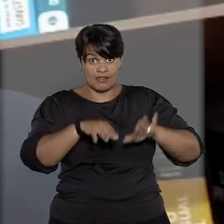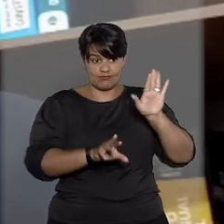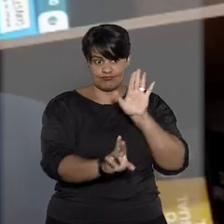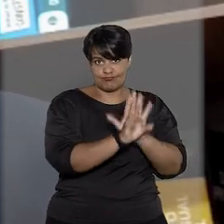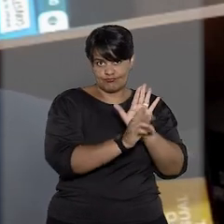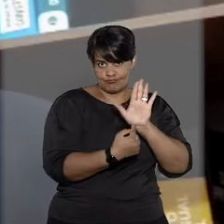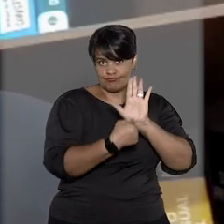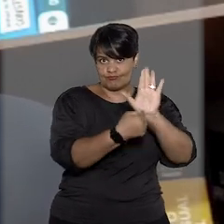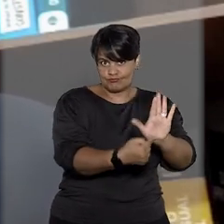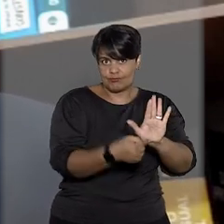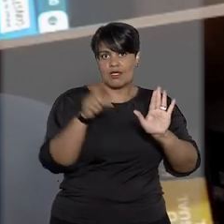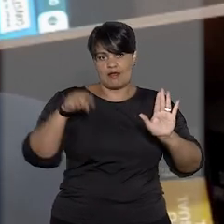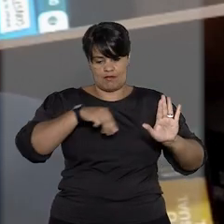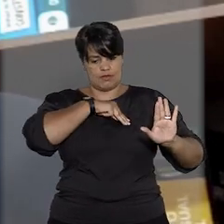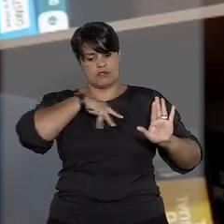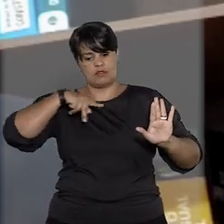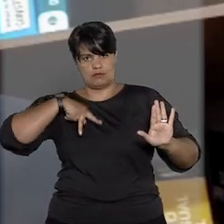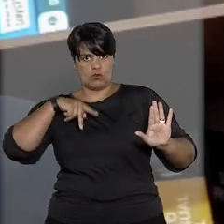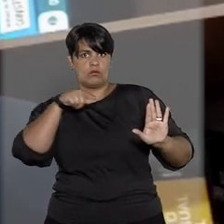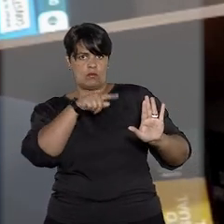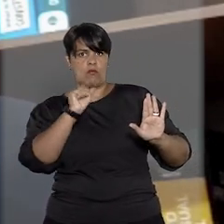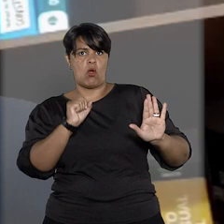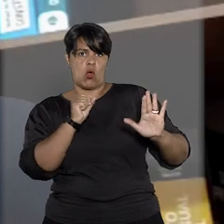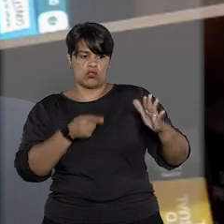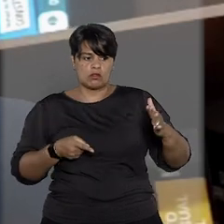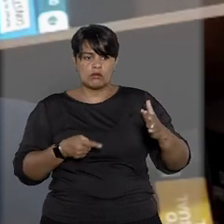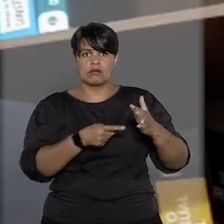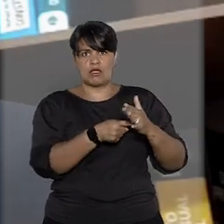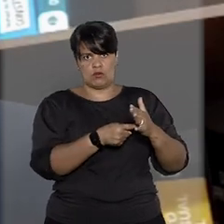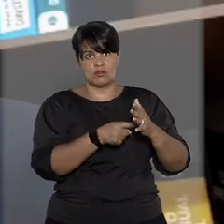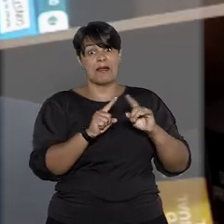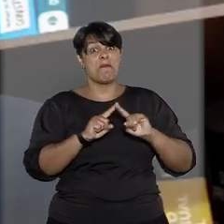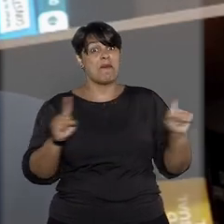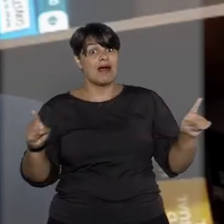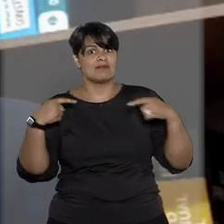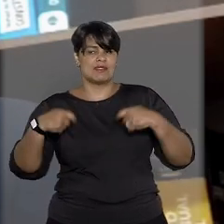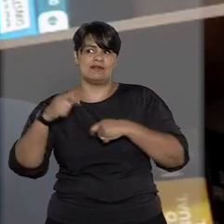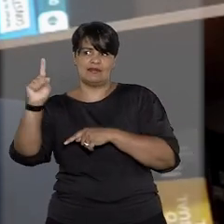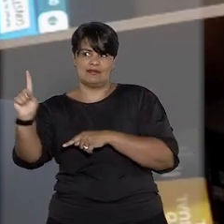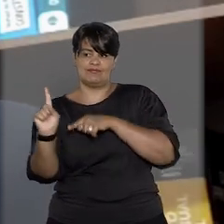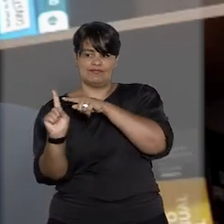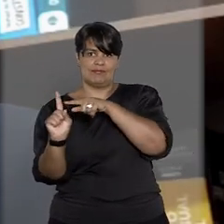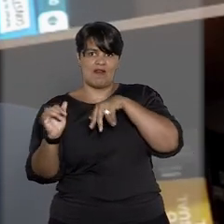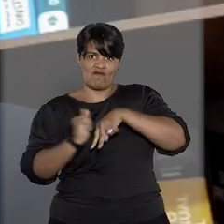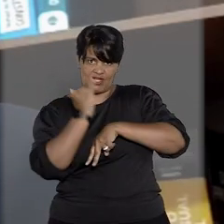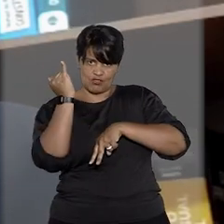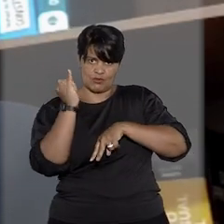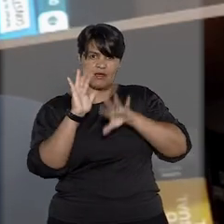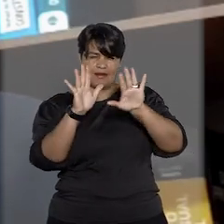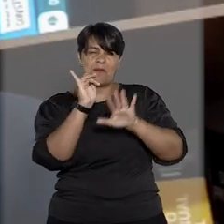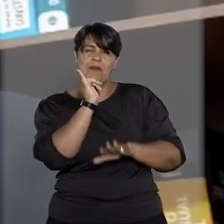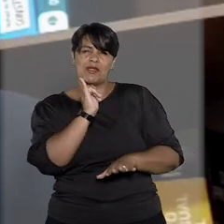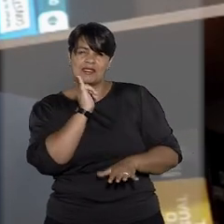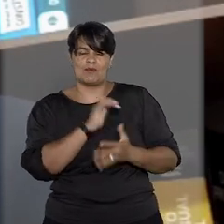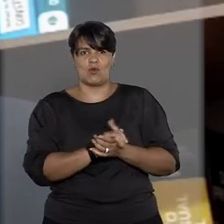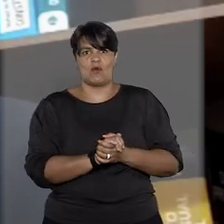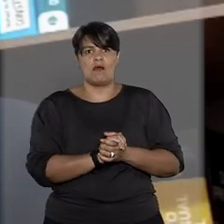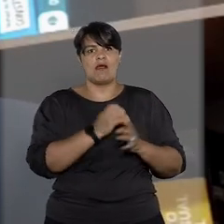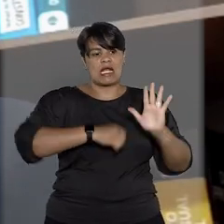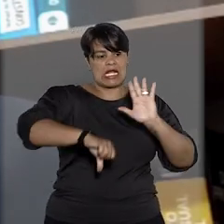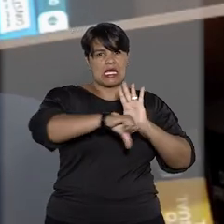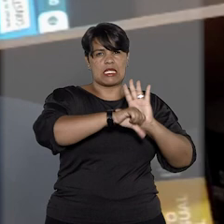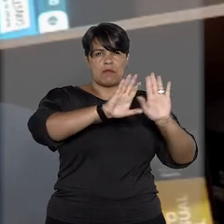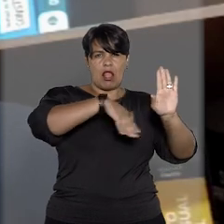É aquela que o Ministério Público só poderia oferecer a denúncia com autorização da vítima. Vou dar um exemplo aqui no crime de